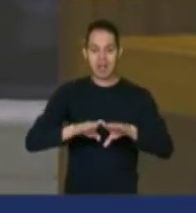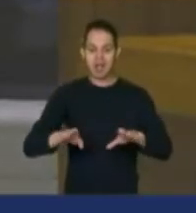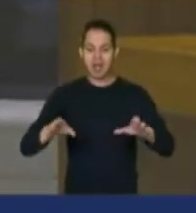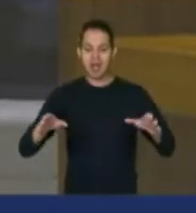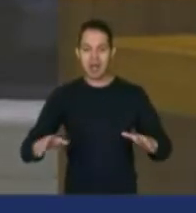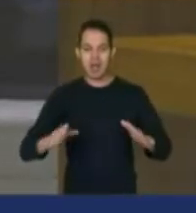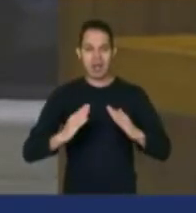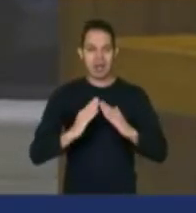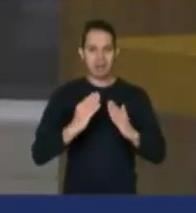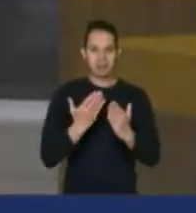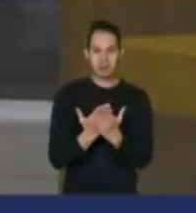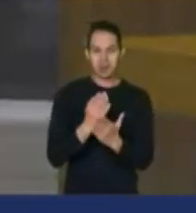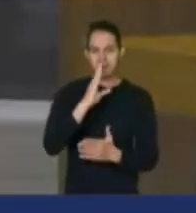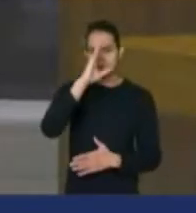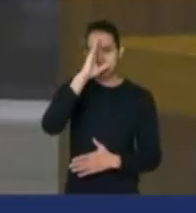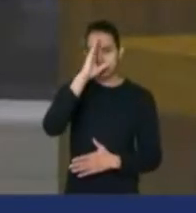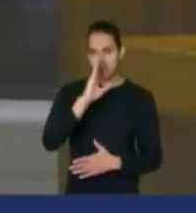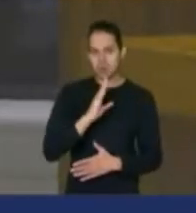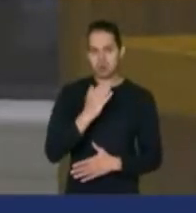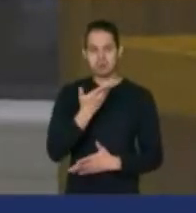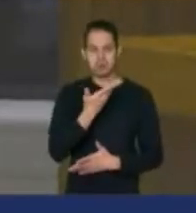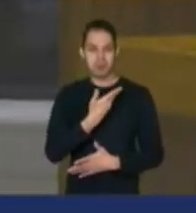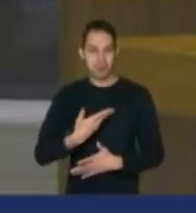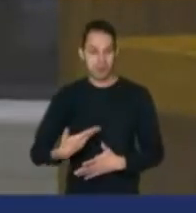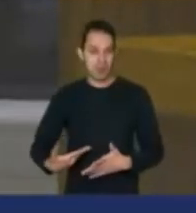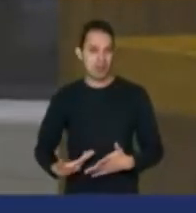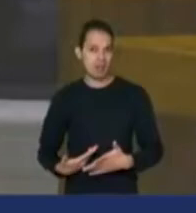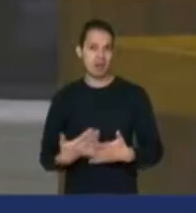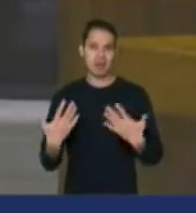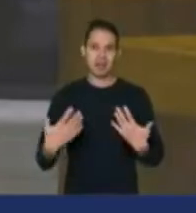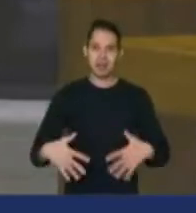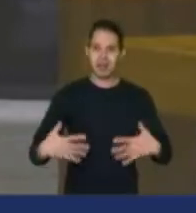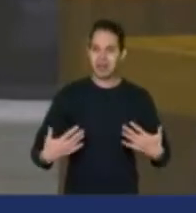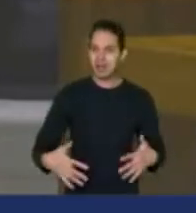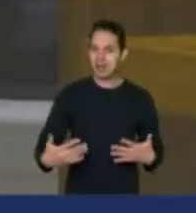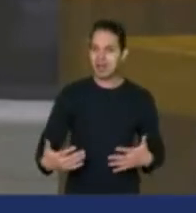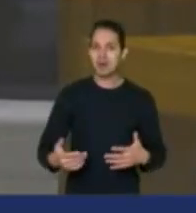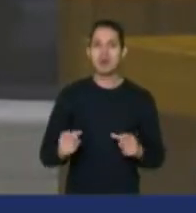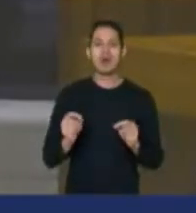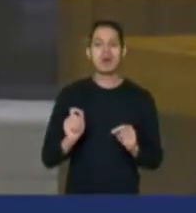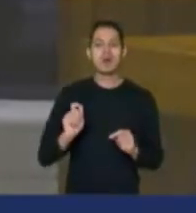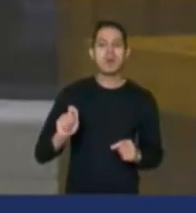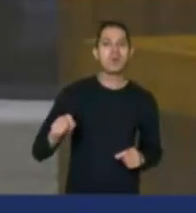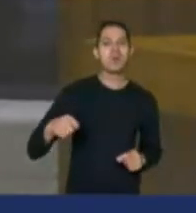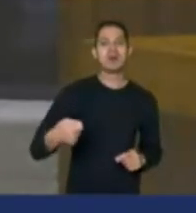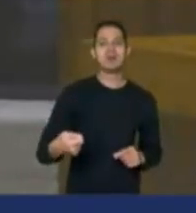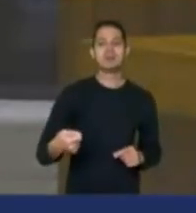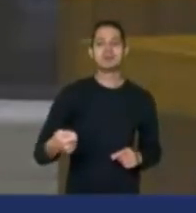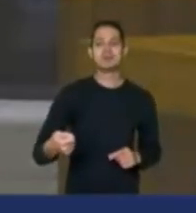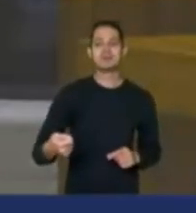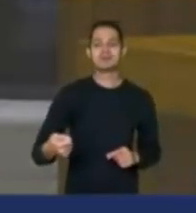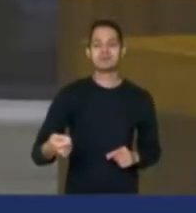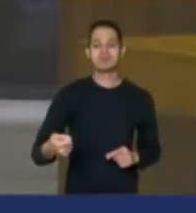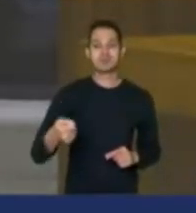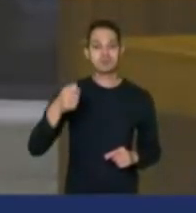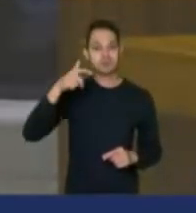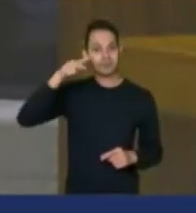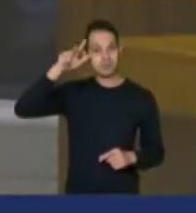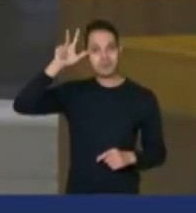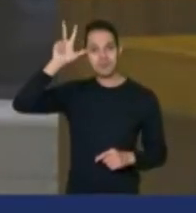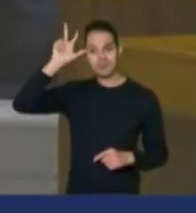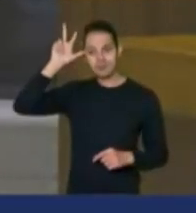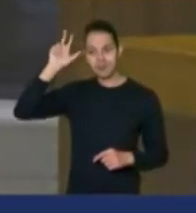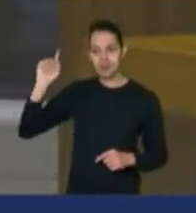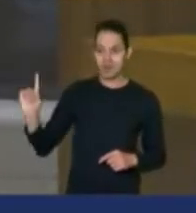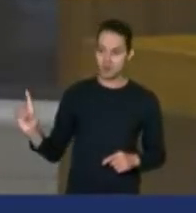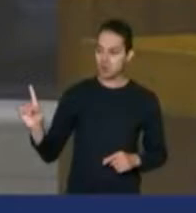deputada Irundina, é demais. Isso não tem outro nome. E ontem, ele estava num ato em